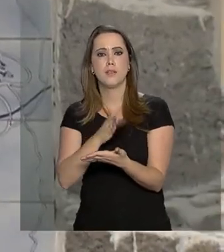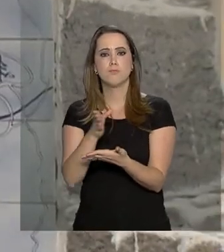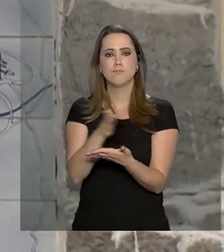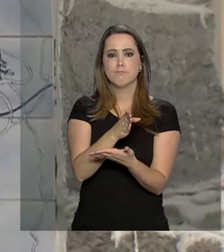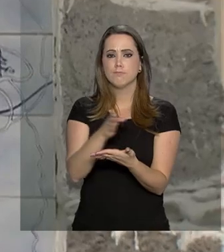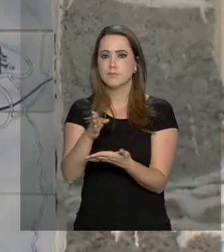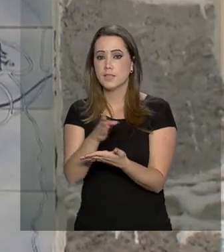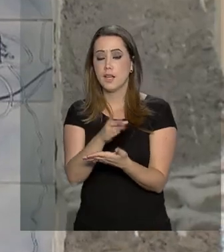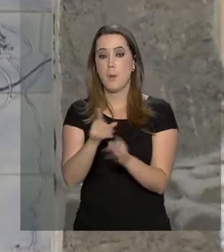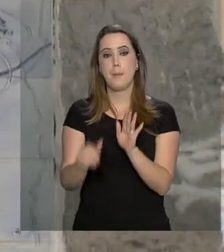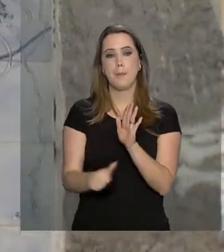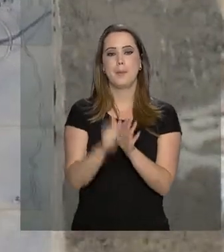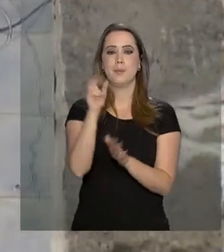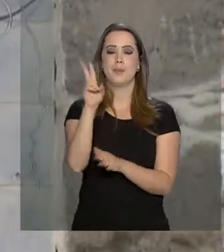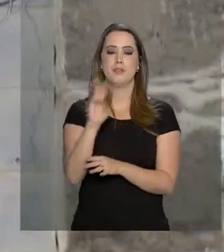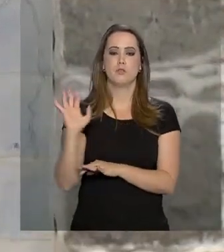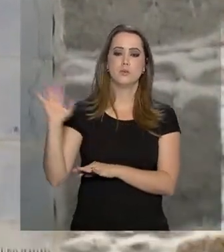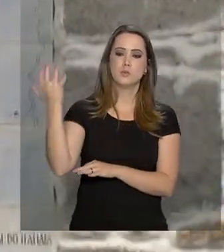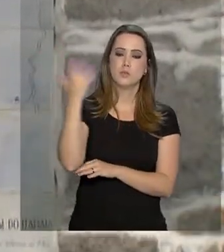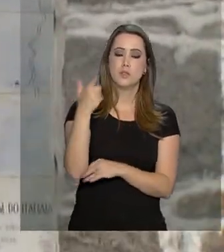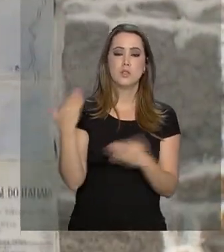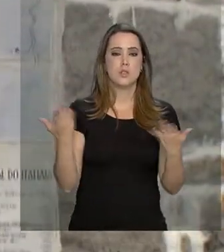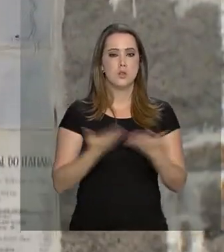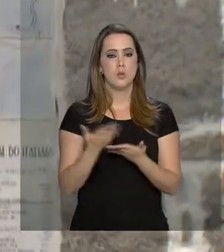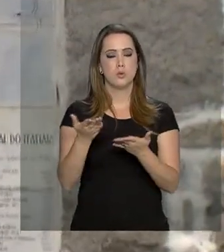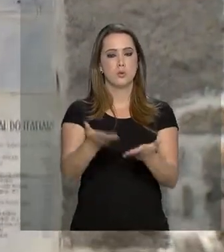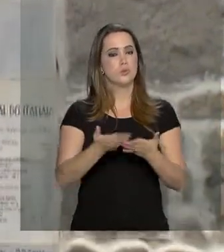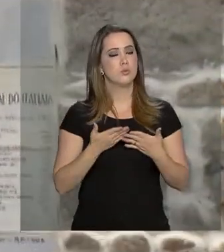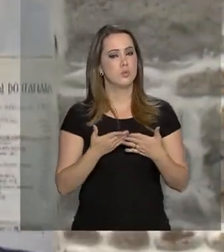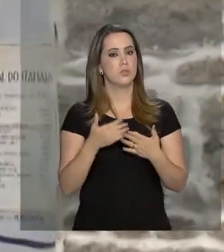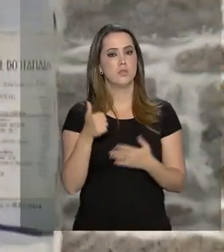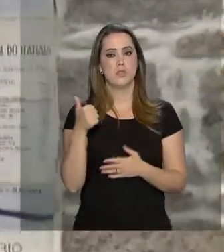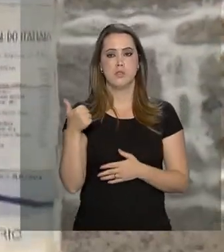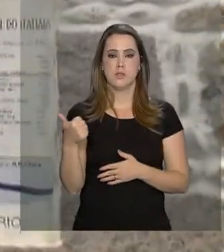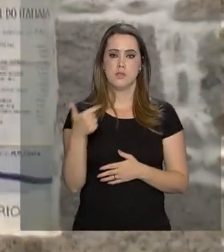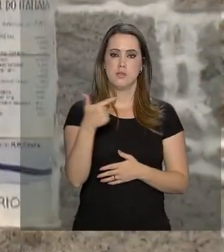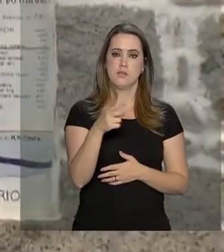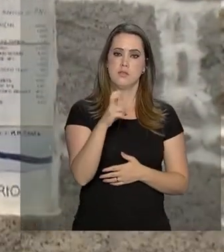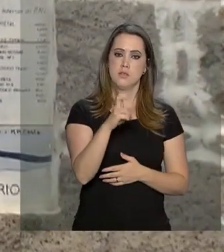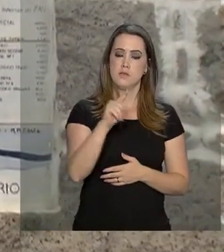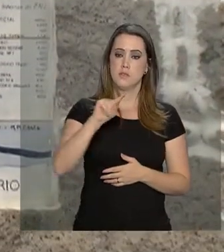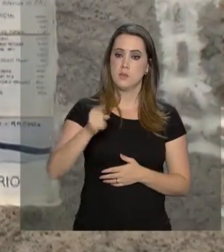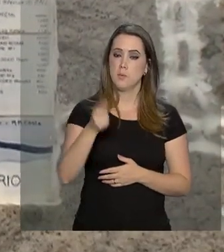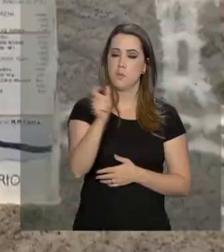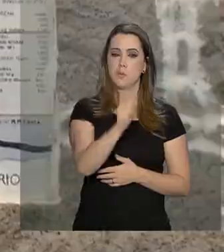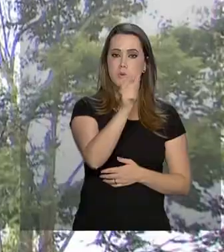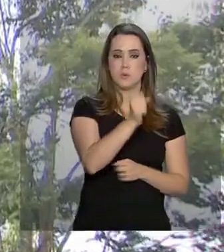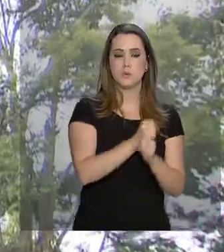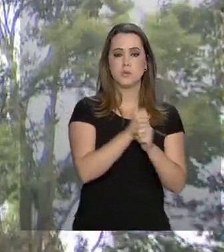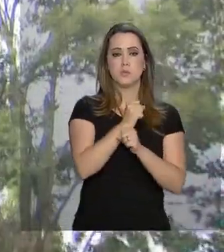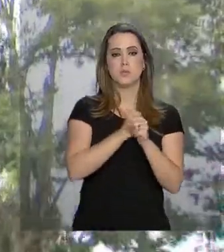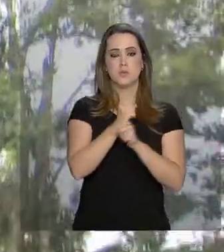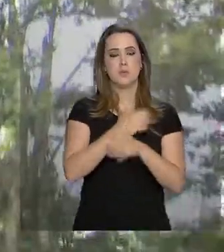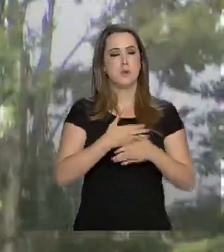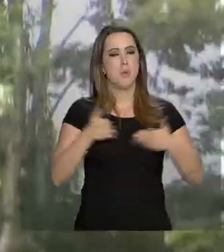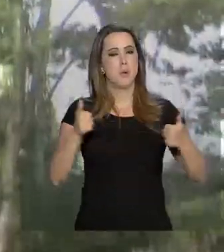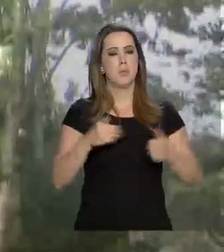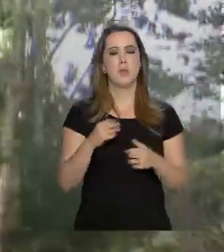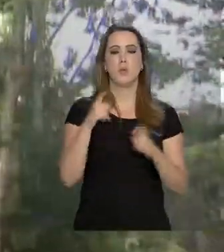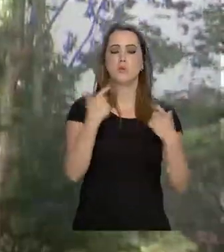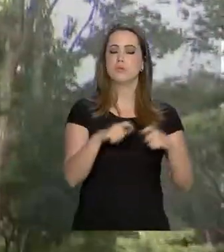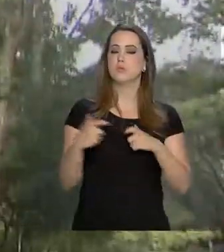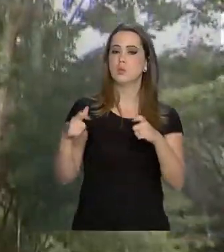primeiro parque nacional do país e atualmente recebe cerca de 125 mil visitantes por ano. Para melhorar a